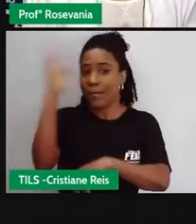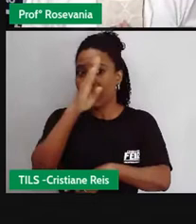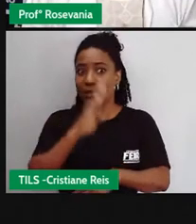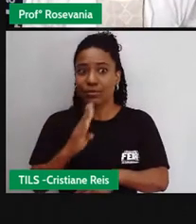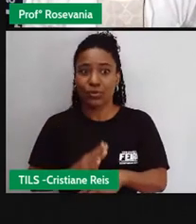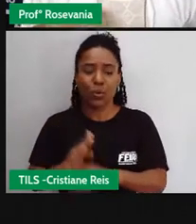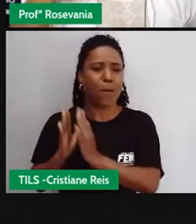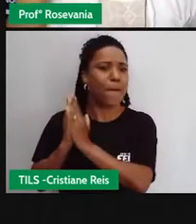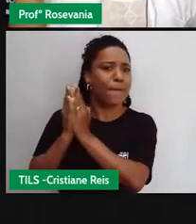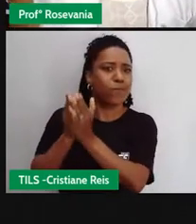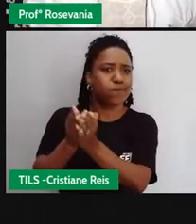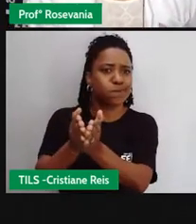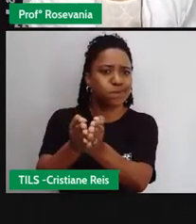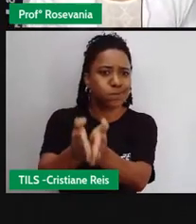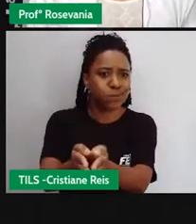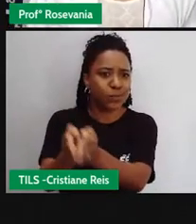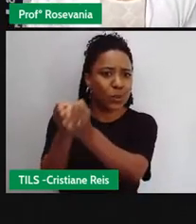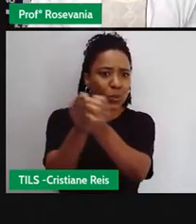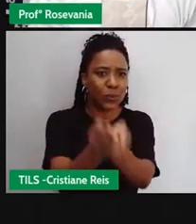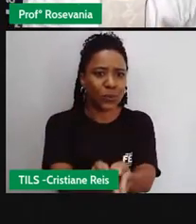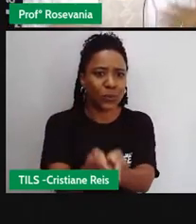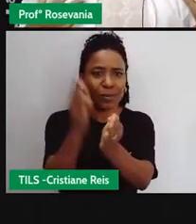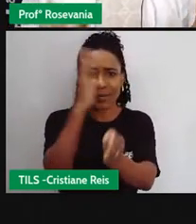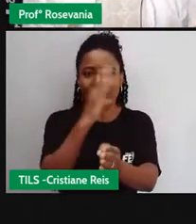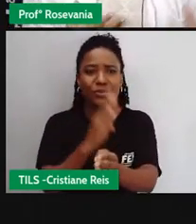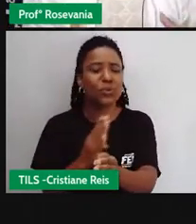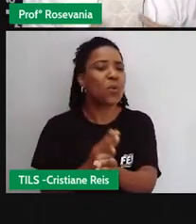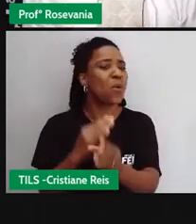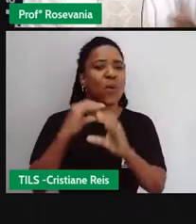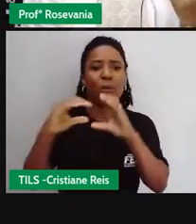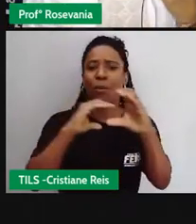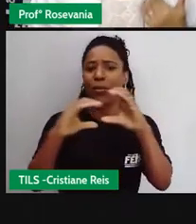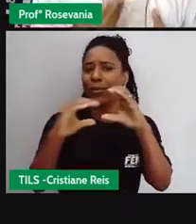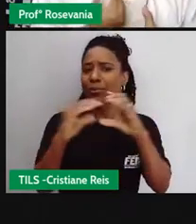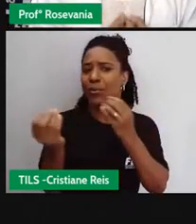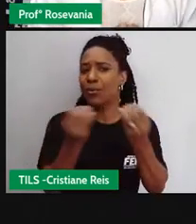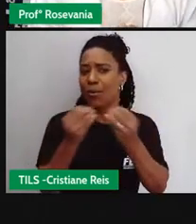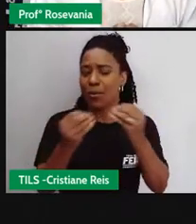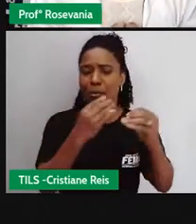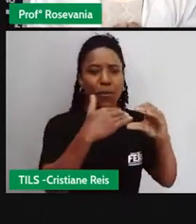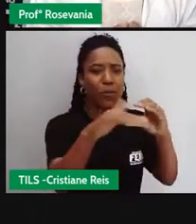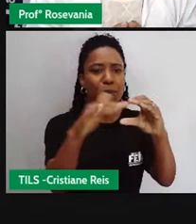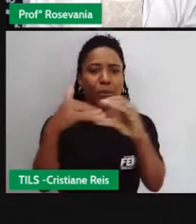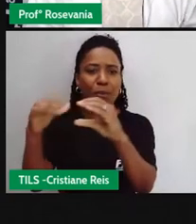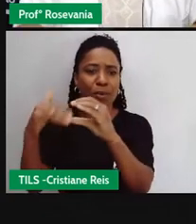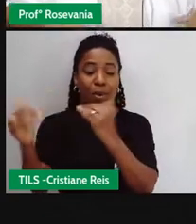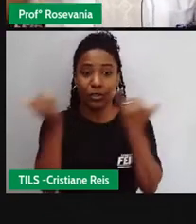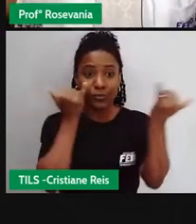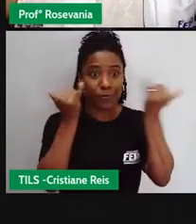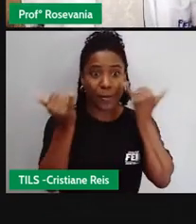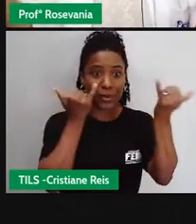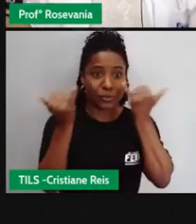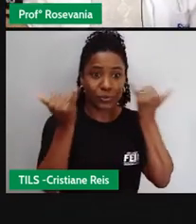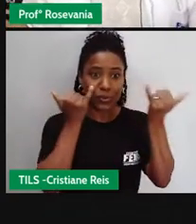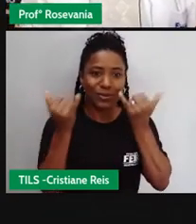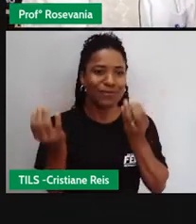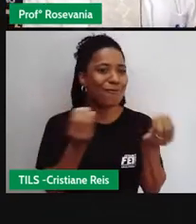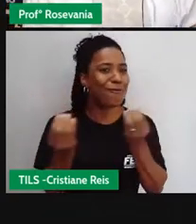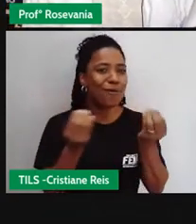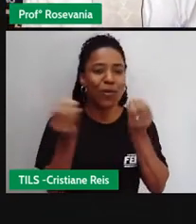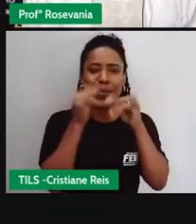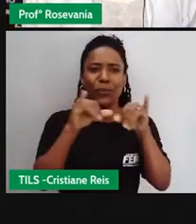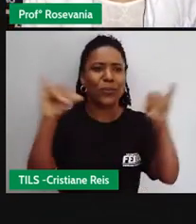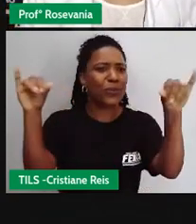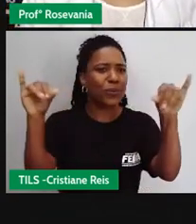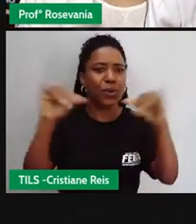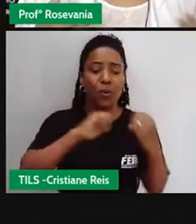gente se comunicava, como é que eu mandava essas mensagens para as pessoas, como é que eu recebia essas informações, como é eu sabia do que estava